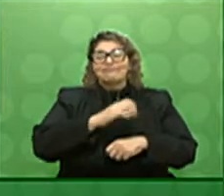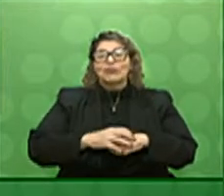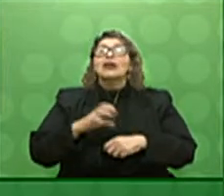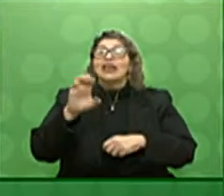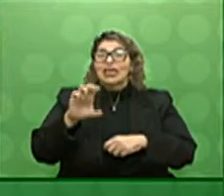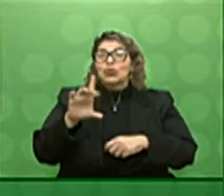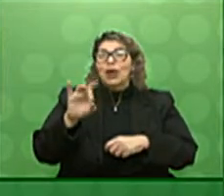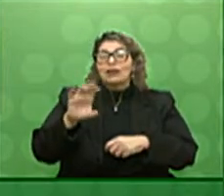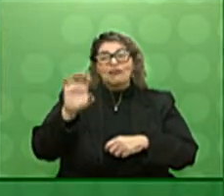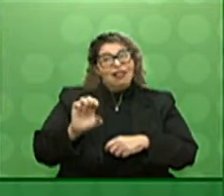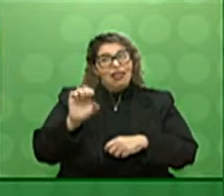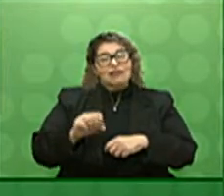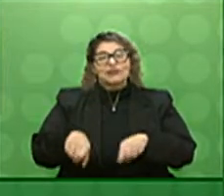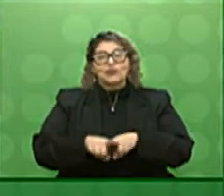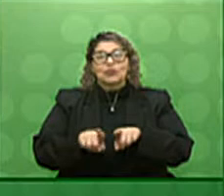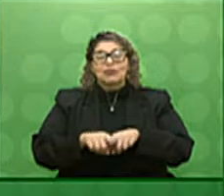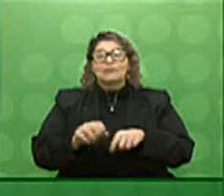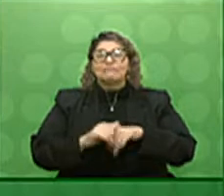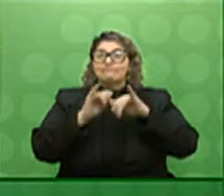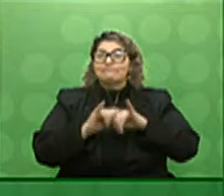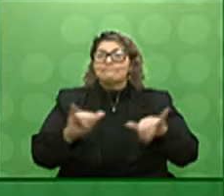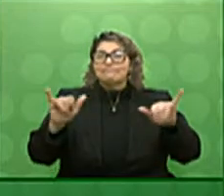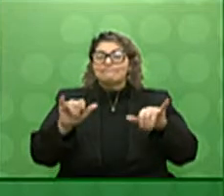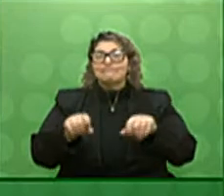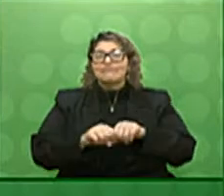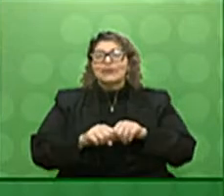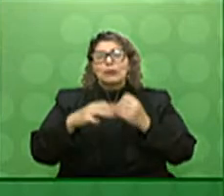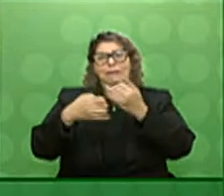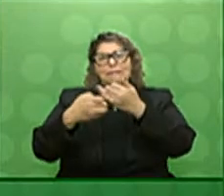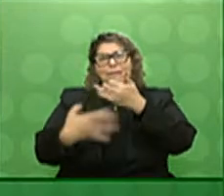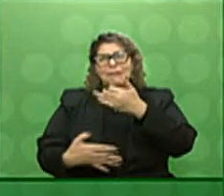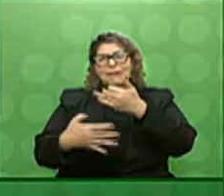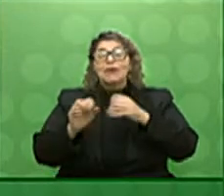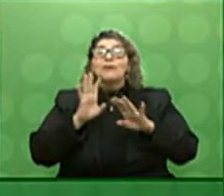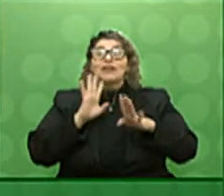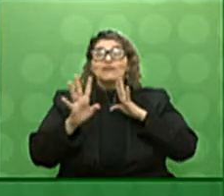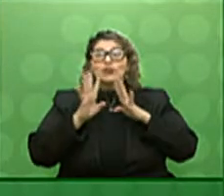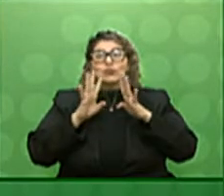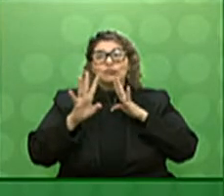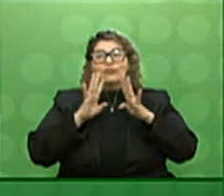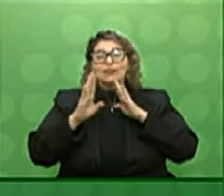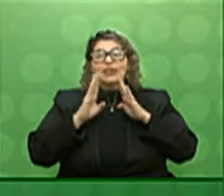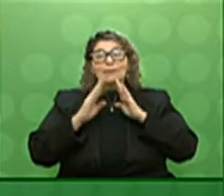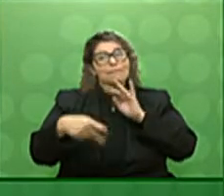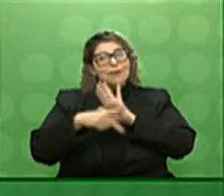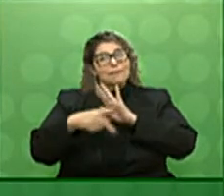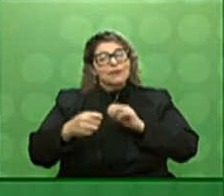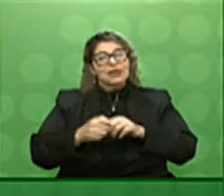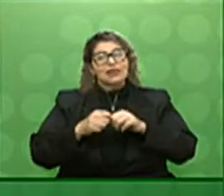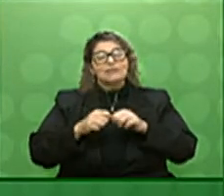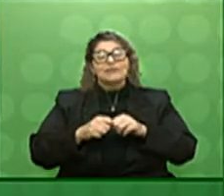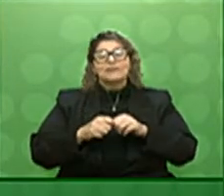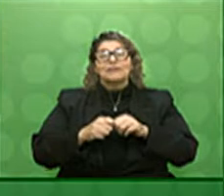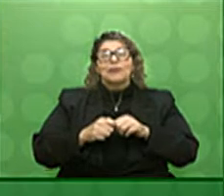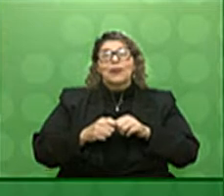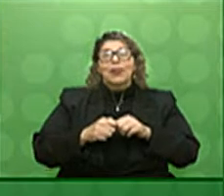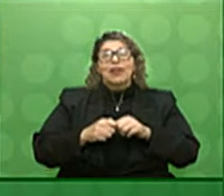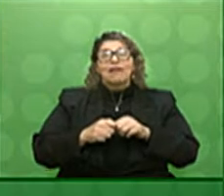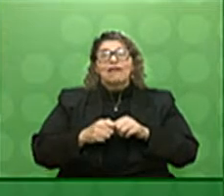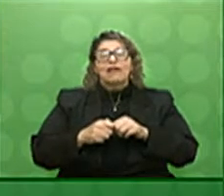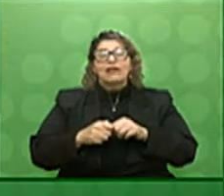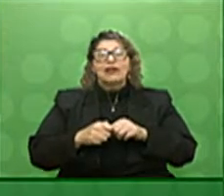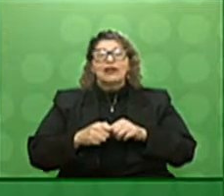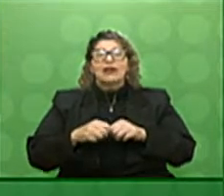Leite mais uma mensagem que chega para a gente também via Facebook Facebook da Assembleia Eugênio Zanetti